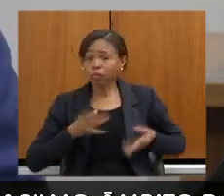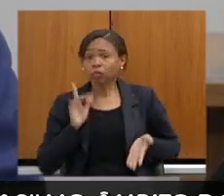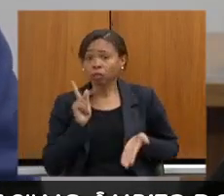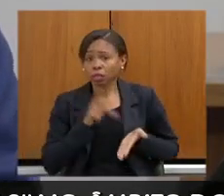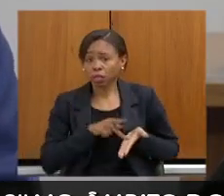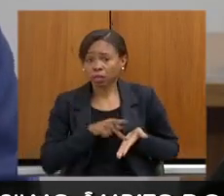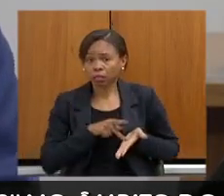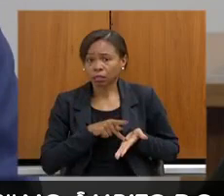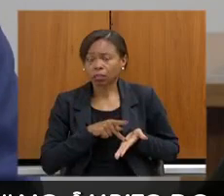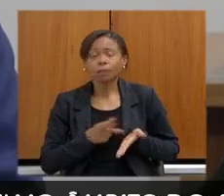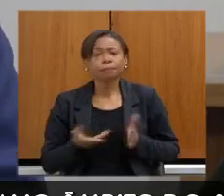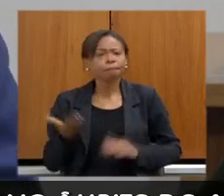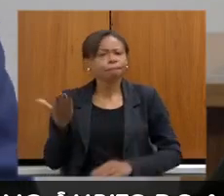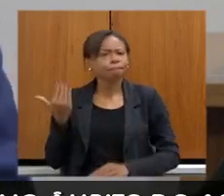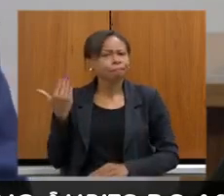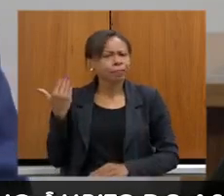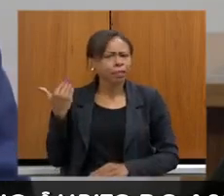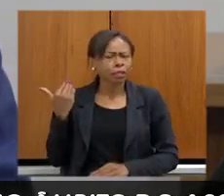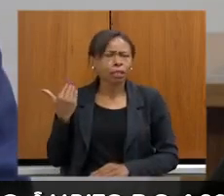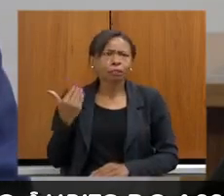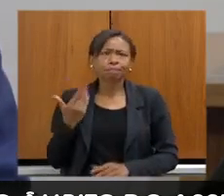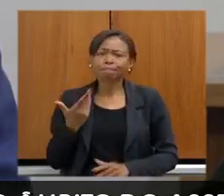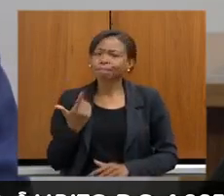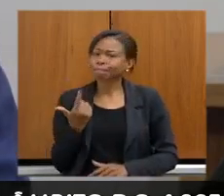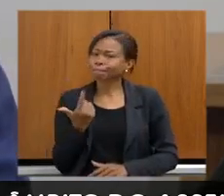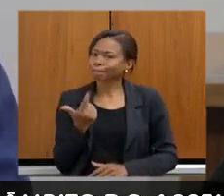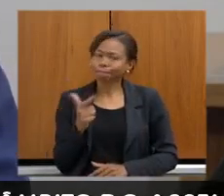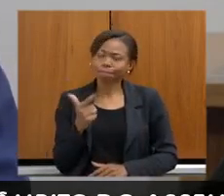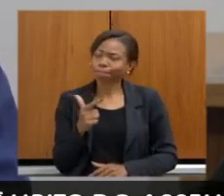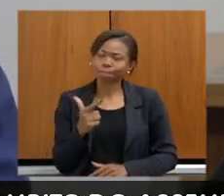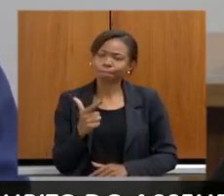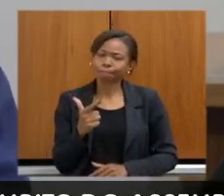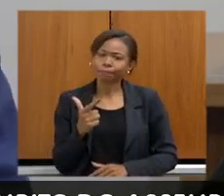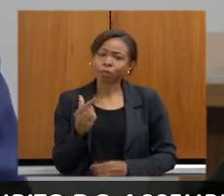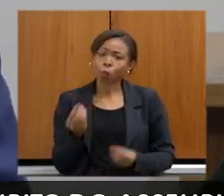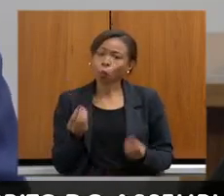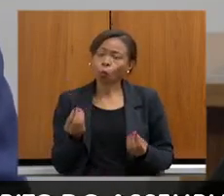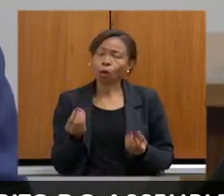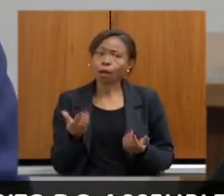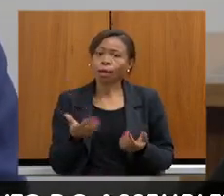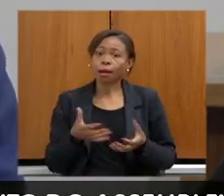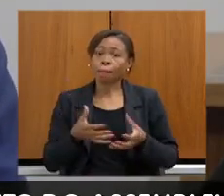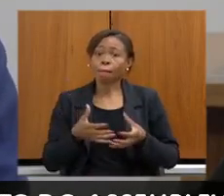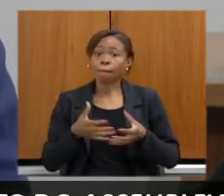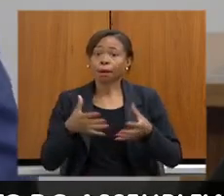tínhamos ambiente para que nós pudéssemos aumentar